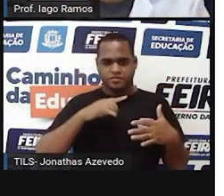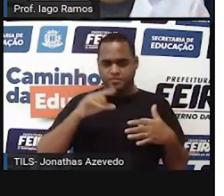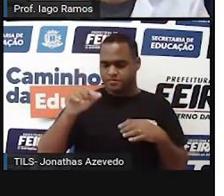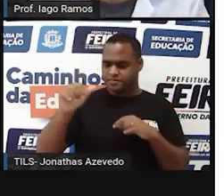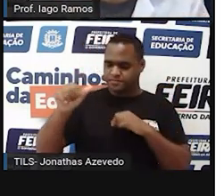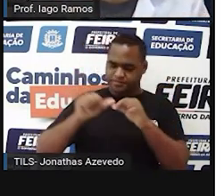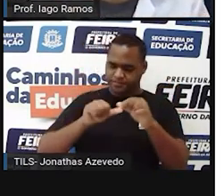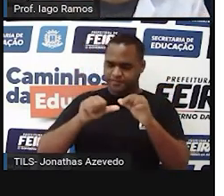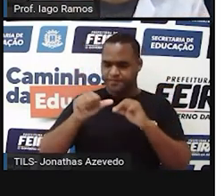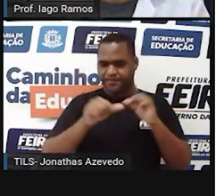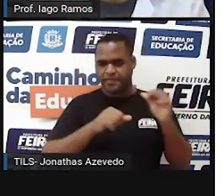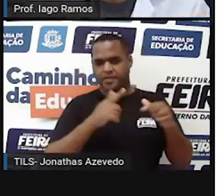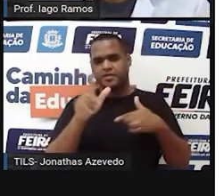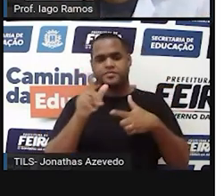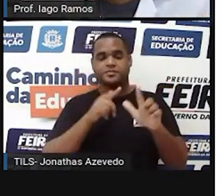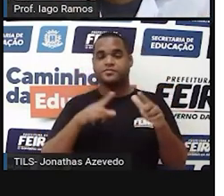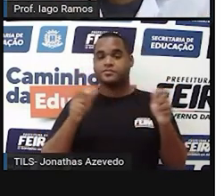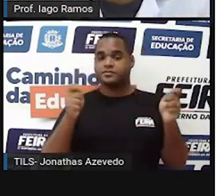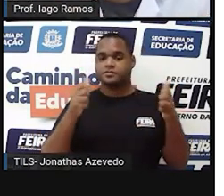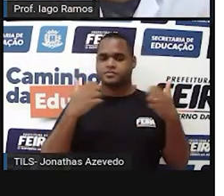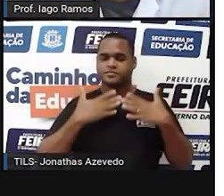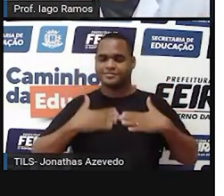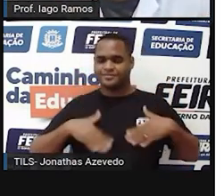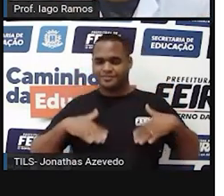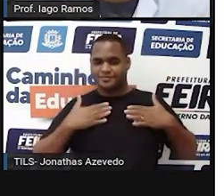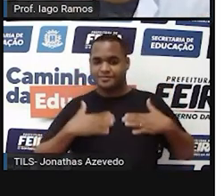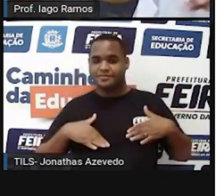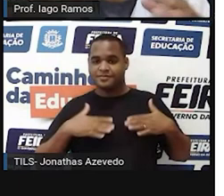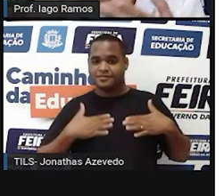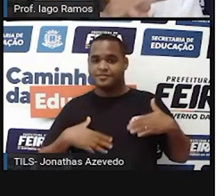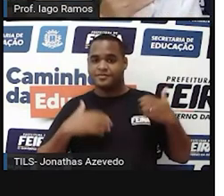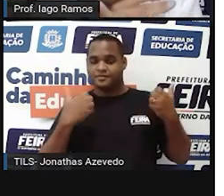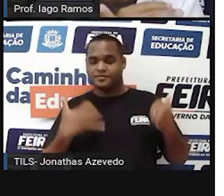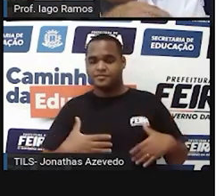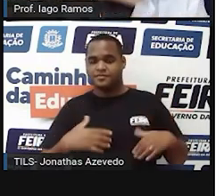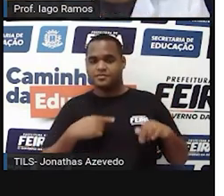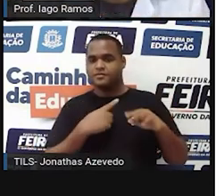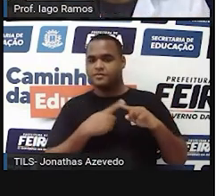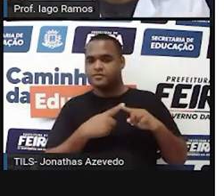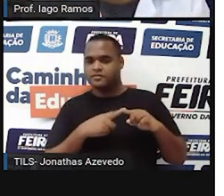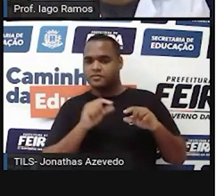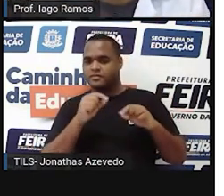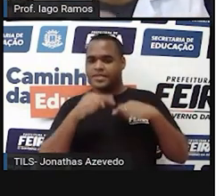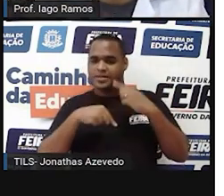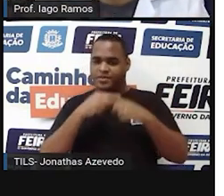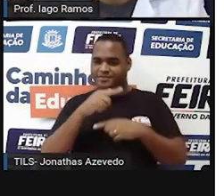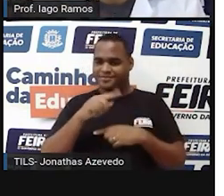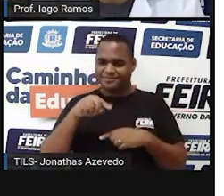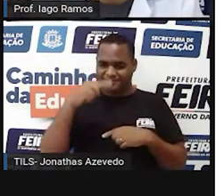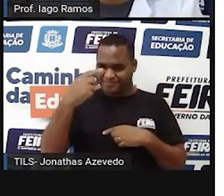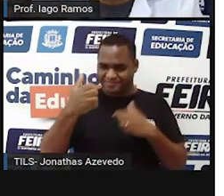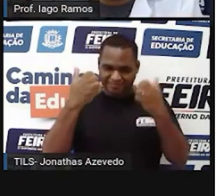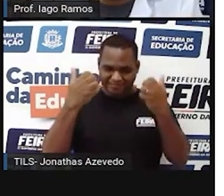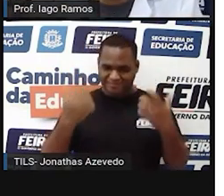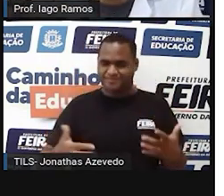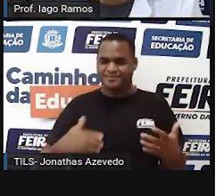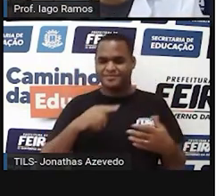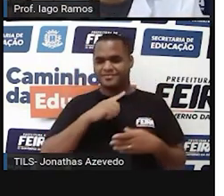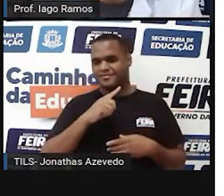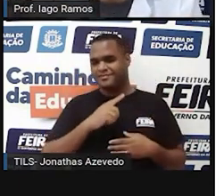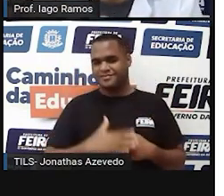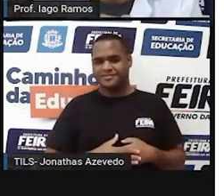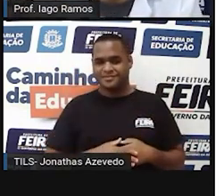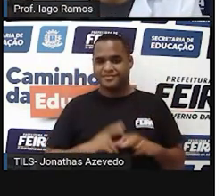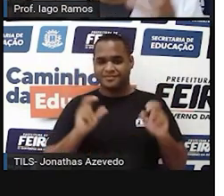transformando nas outras. Mas calma! Porque sair é papo para a próxima aula.